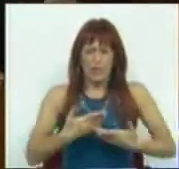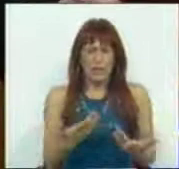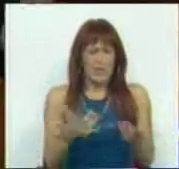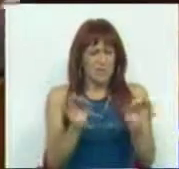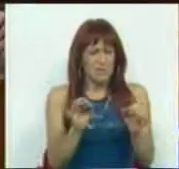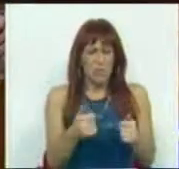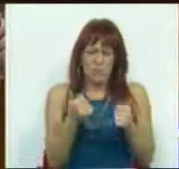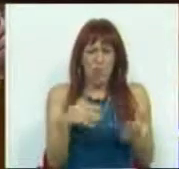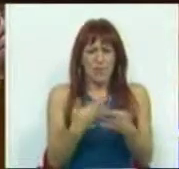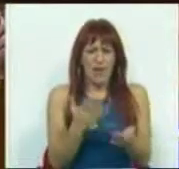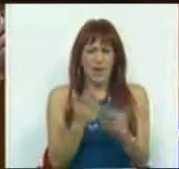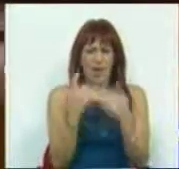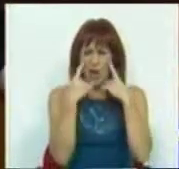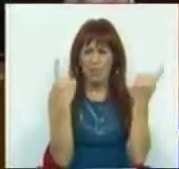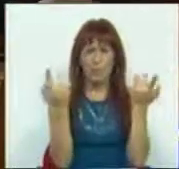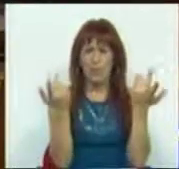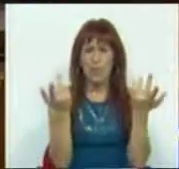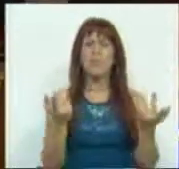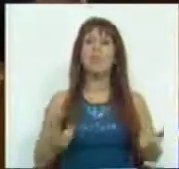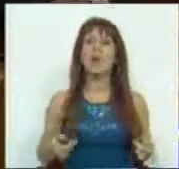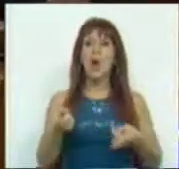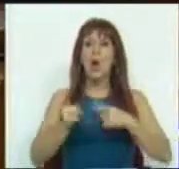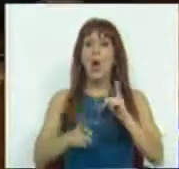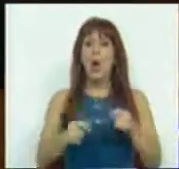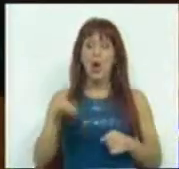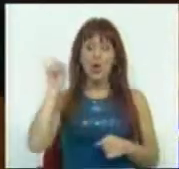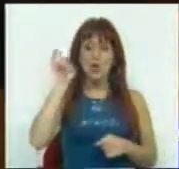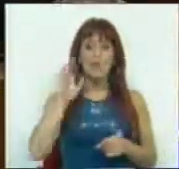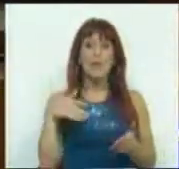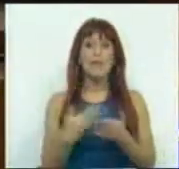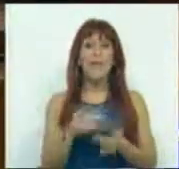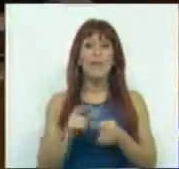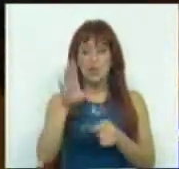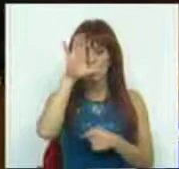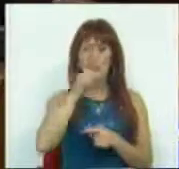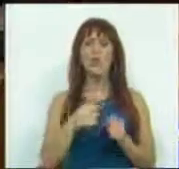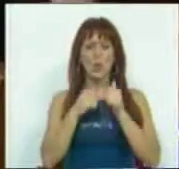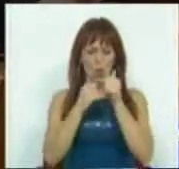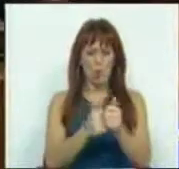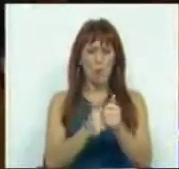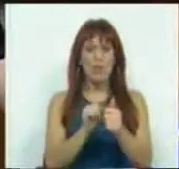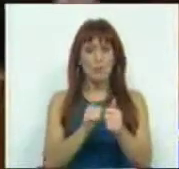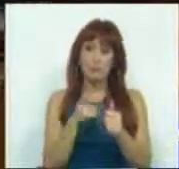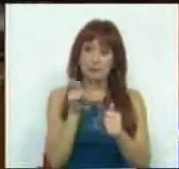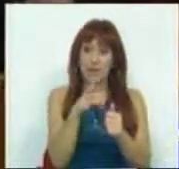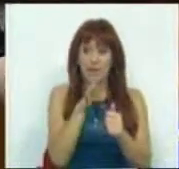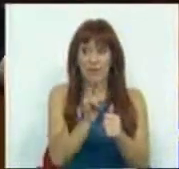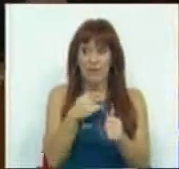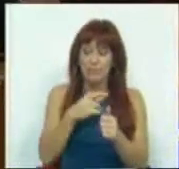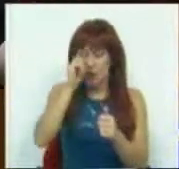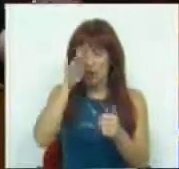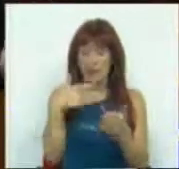que dão o seu melhor na escola pública. E portanto, aquilo que é fundamental é que o Governo cumpra a sua palavra, que